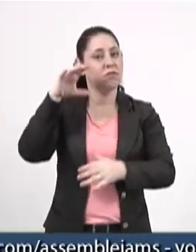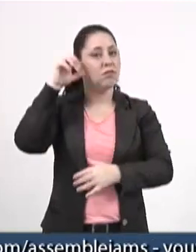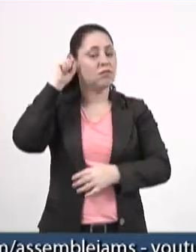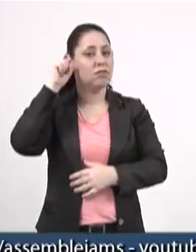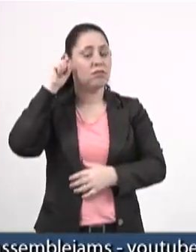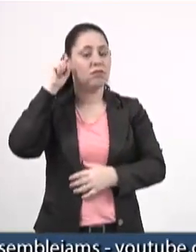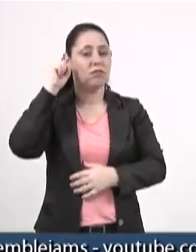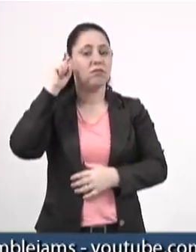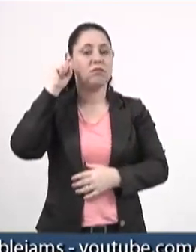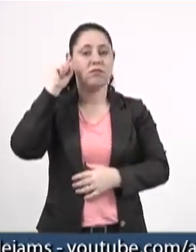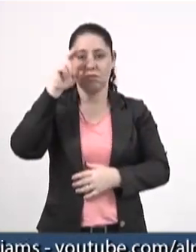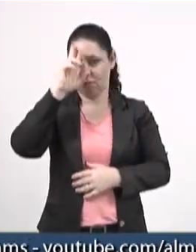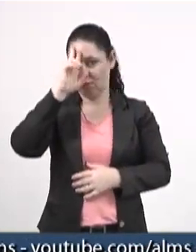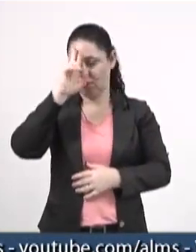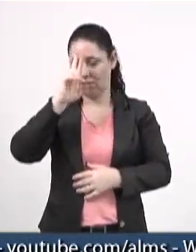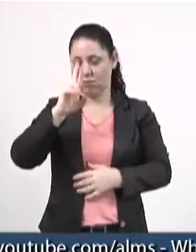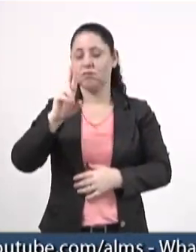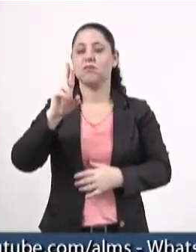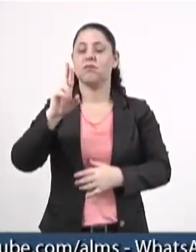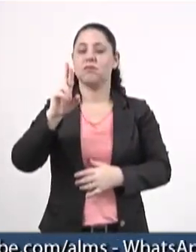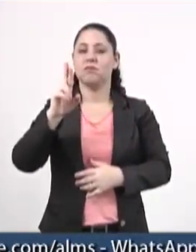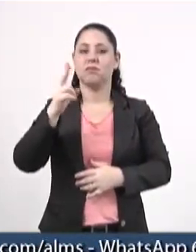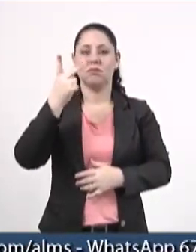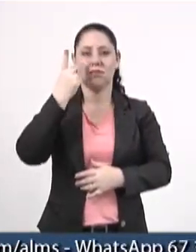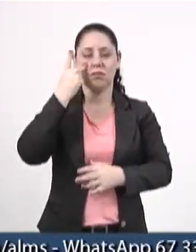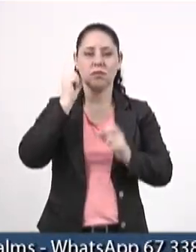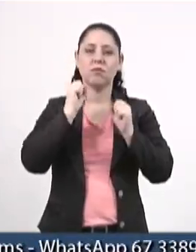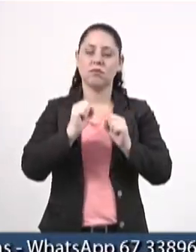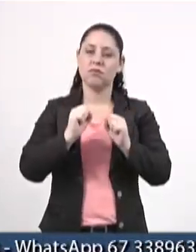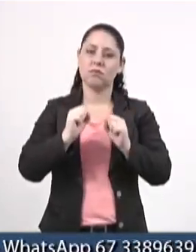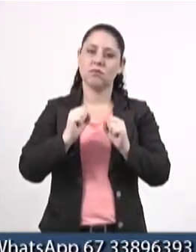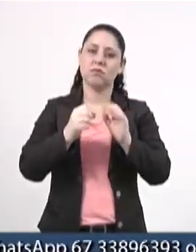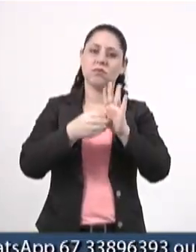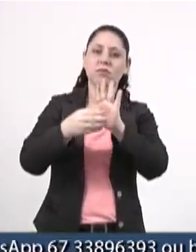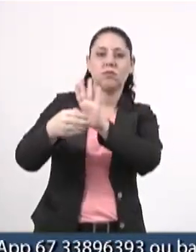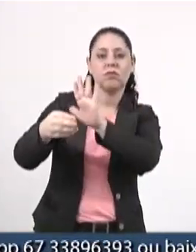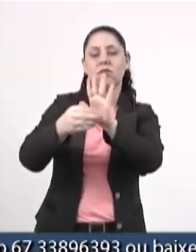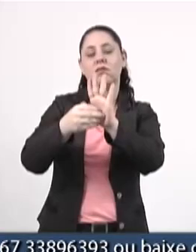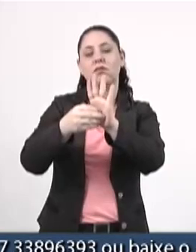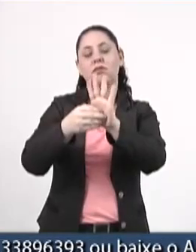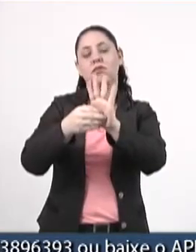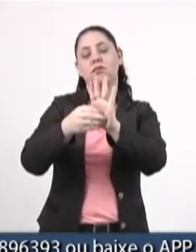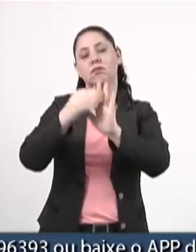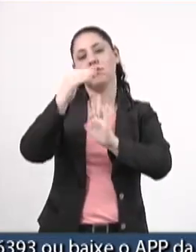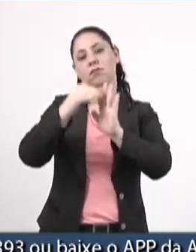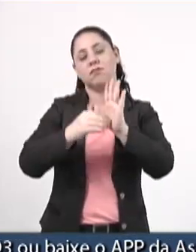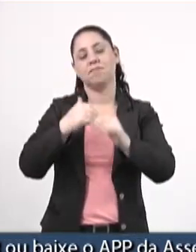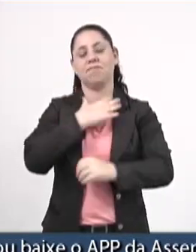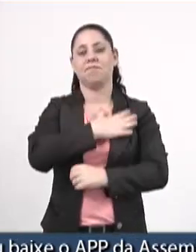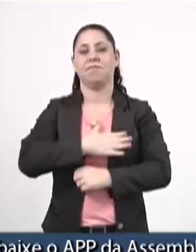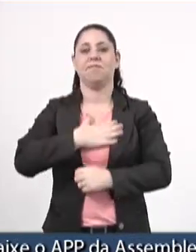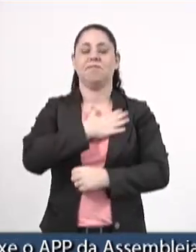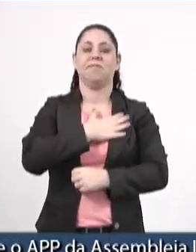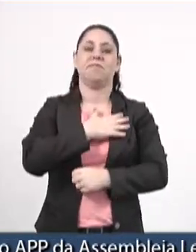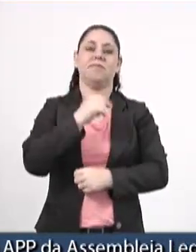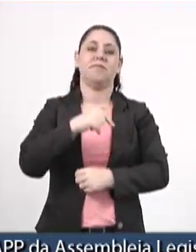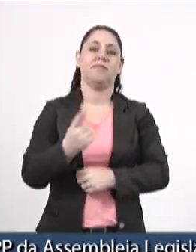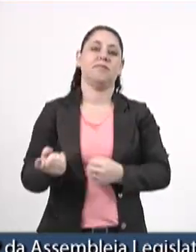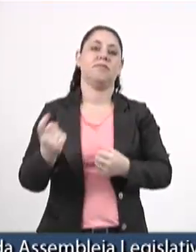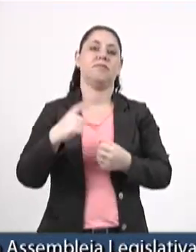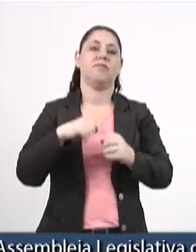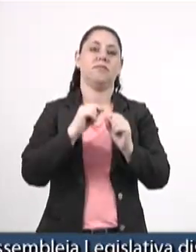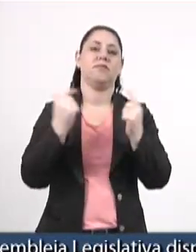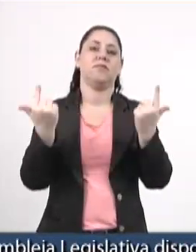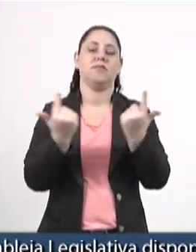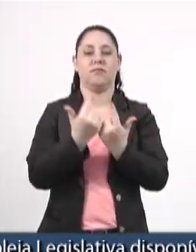a liderança do Pedro Kemp no sentido da gente poder encaminhar as nossas pautas. Uma satisfação enorme estar de volta à